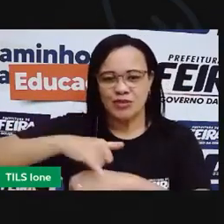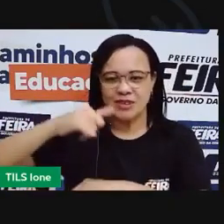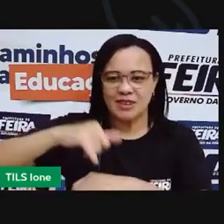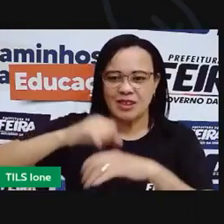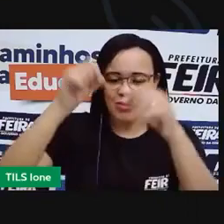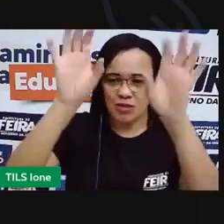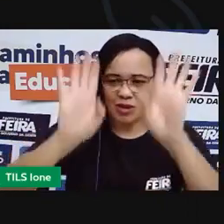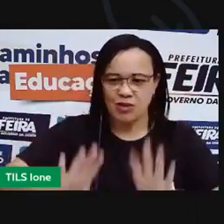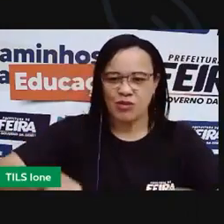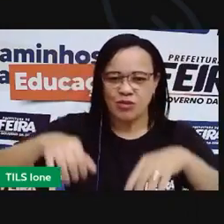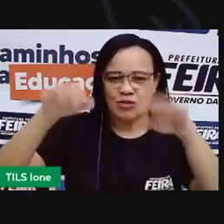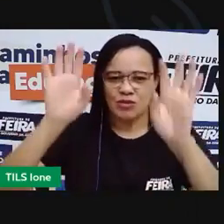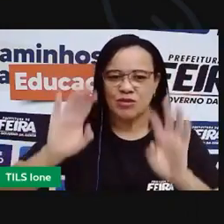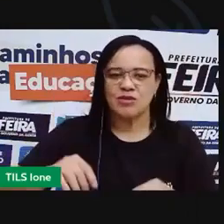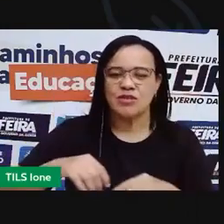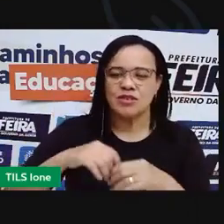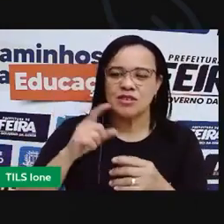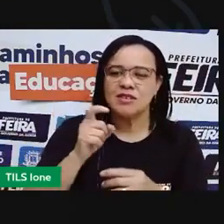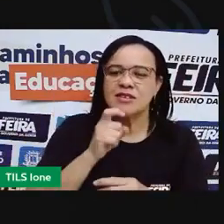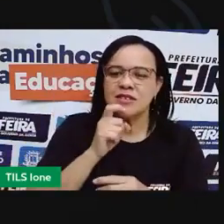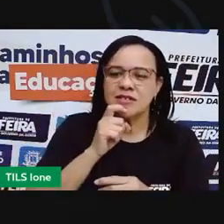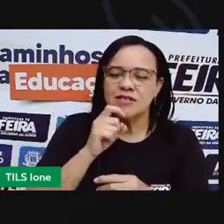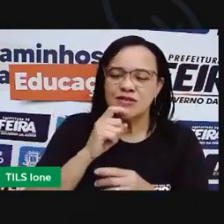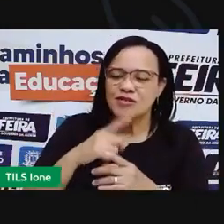o fogo leve, frio e doura.